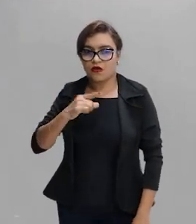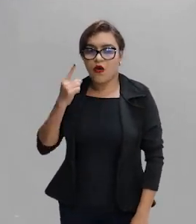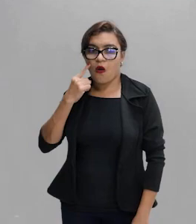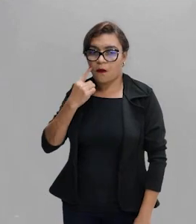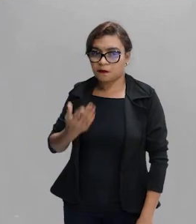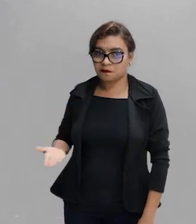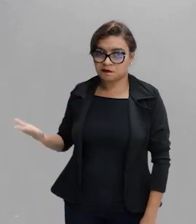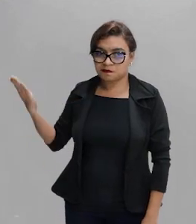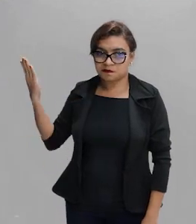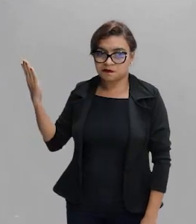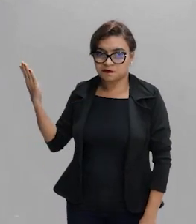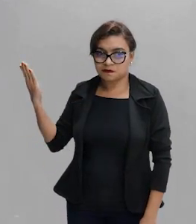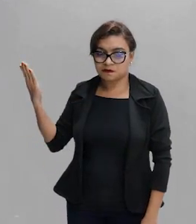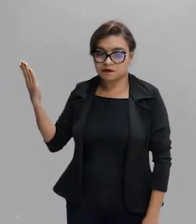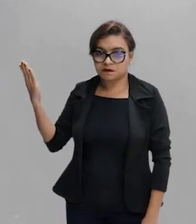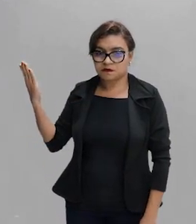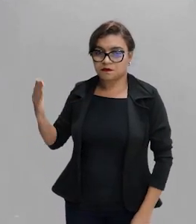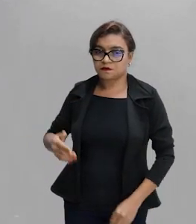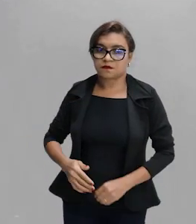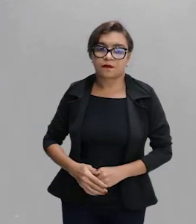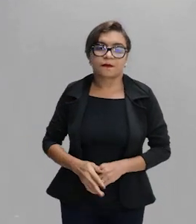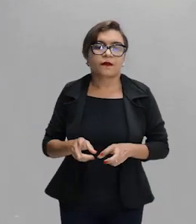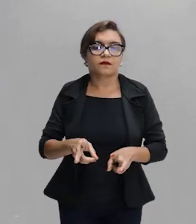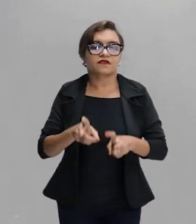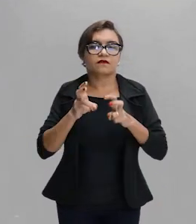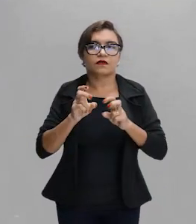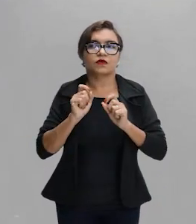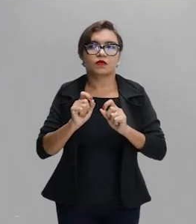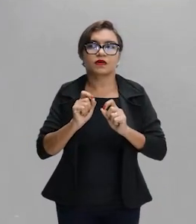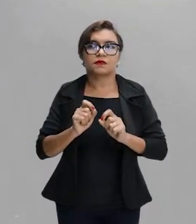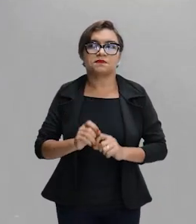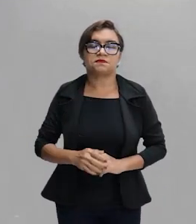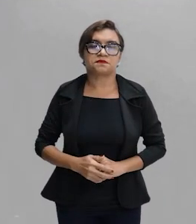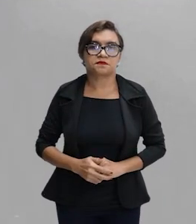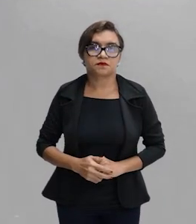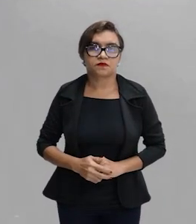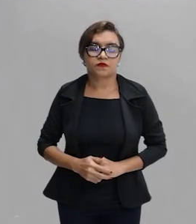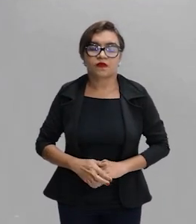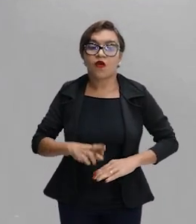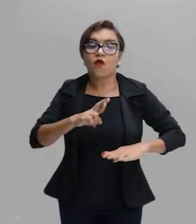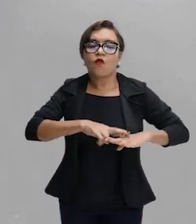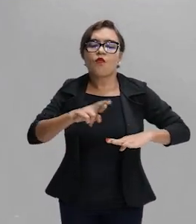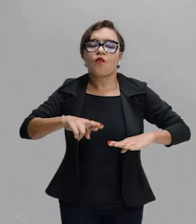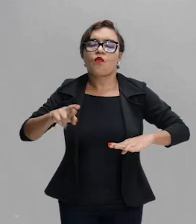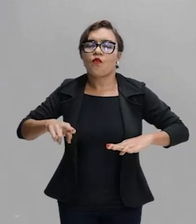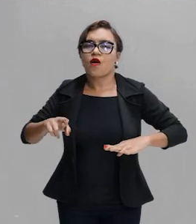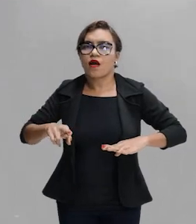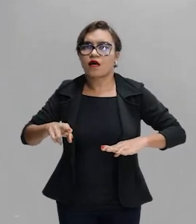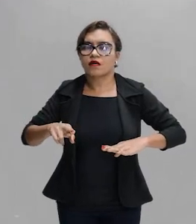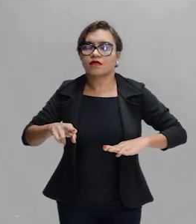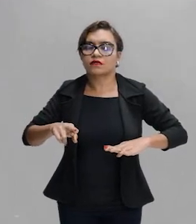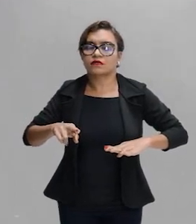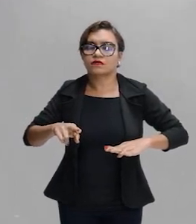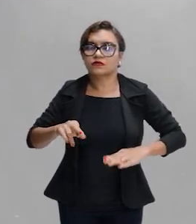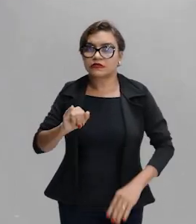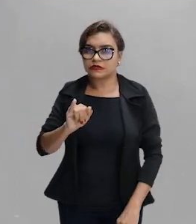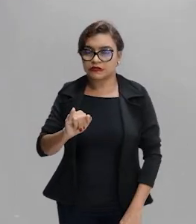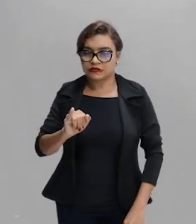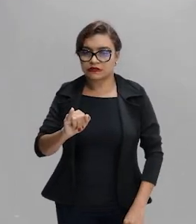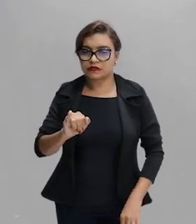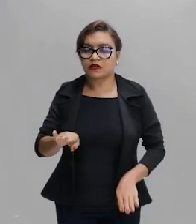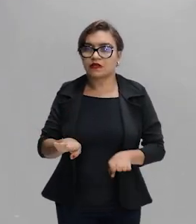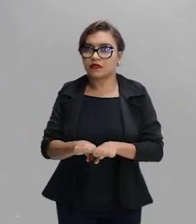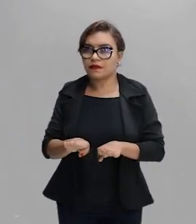O nós vamos observar vai ser o seguinte. O raio incidente certo? E a última